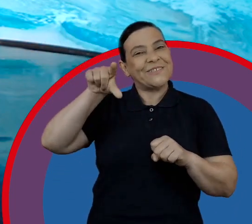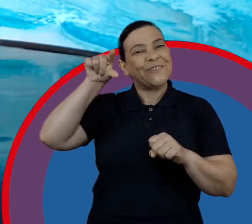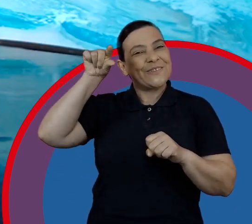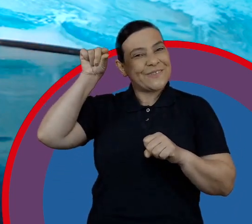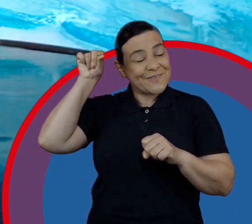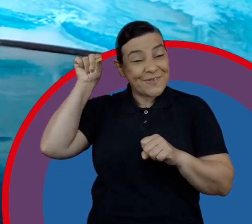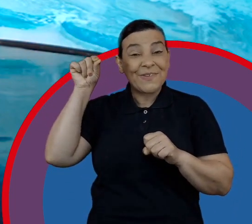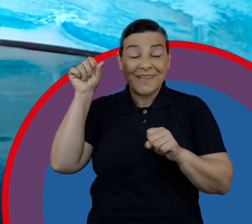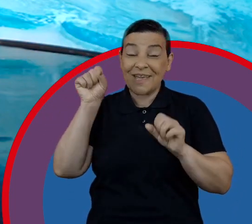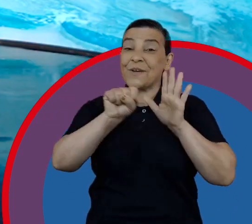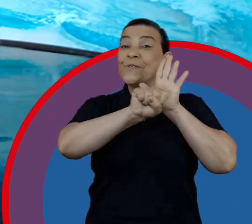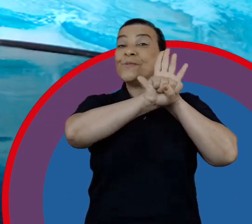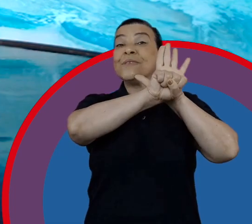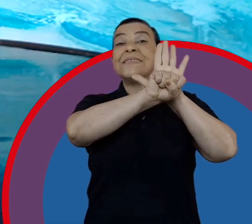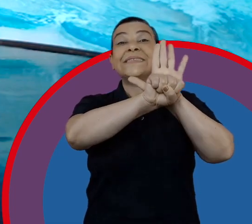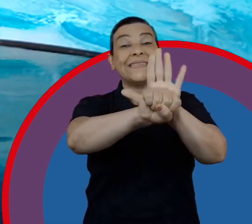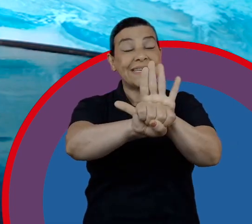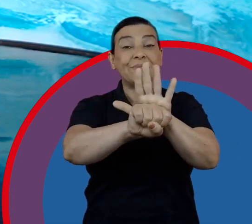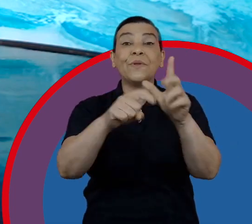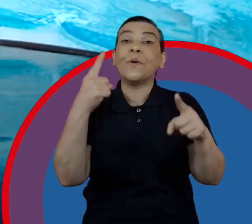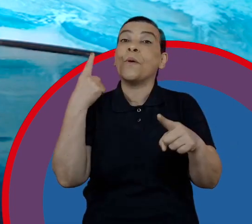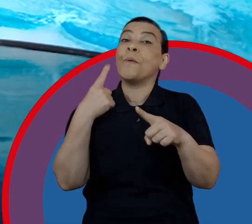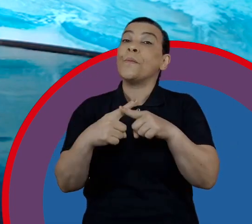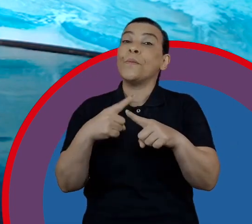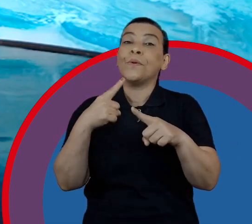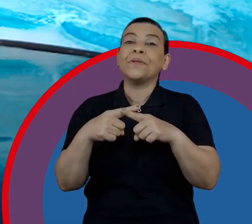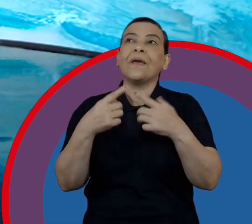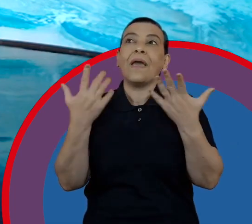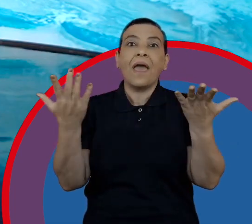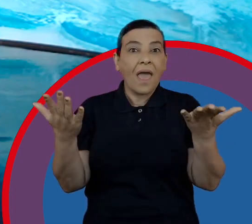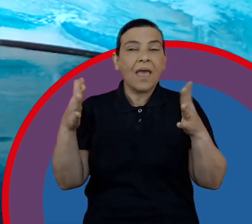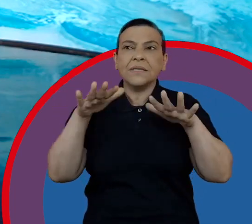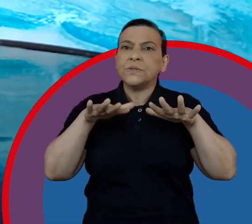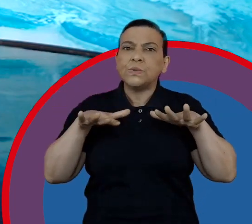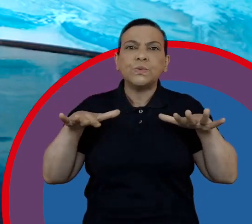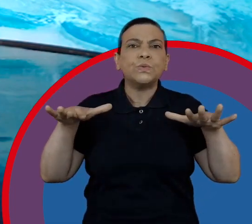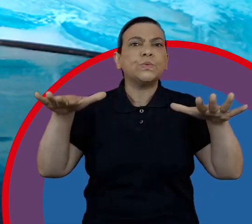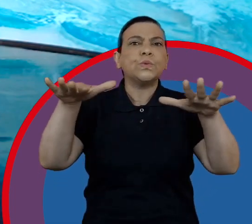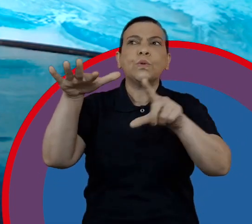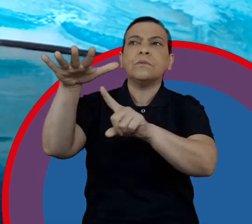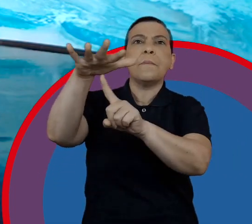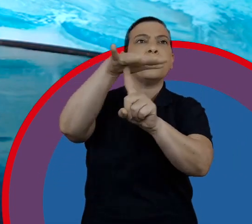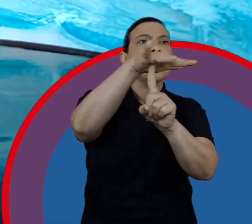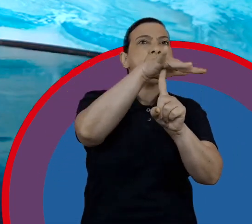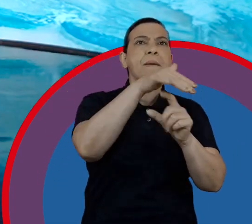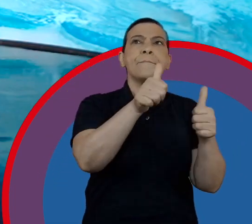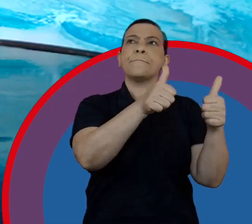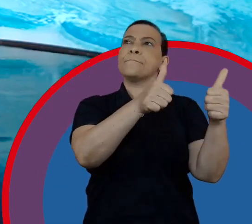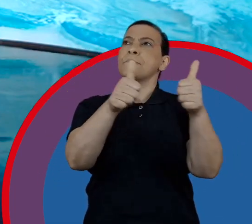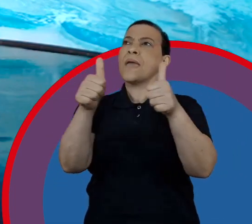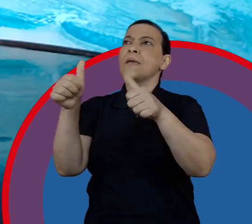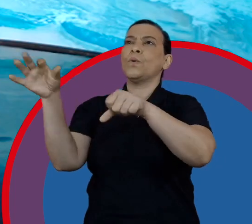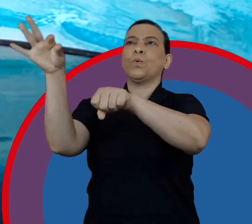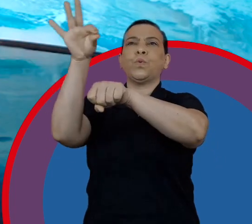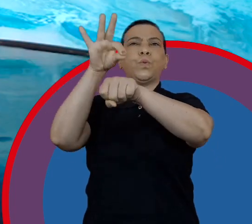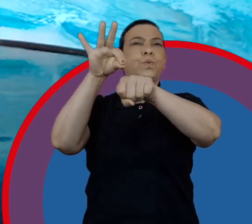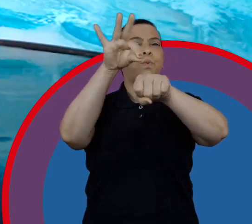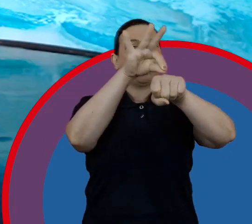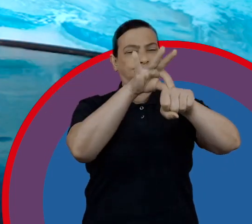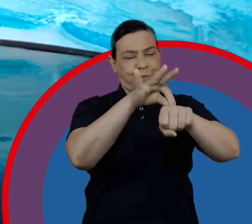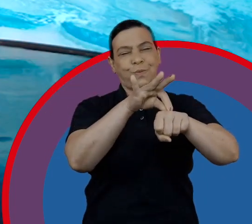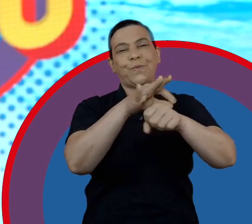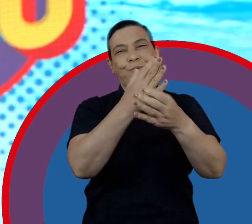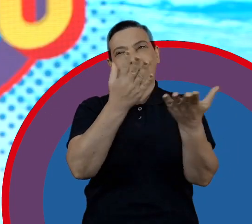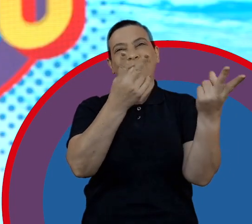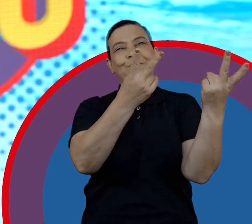mascote, porque ela simboliza a saudabilidade, a saúde do meio ambiente. E ela é muito